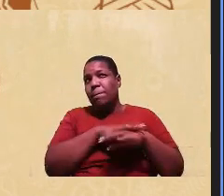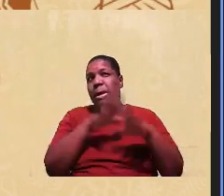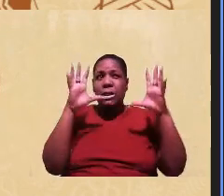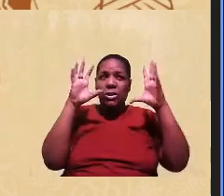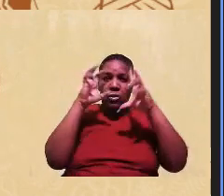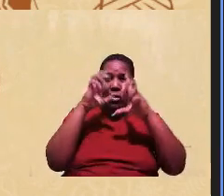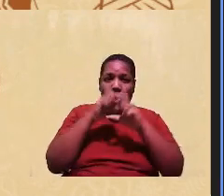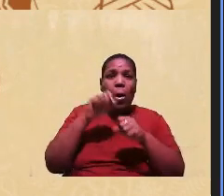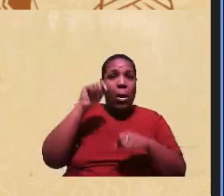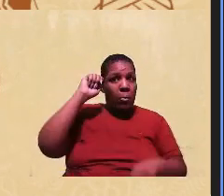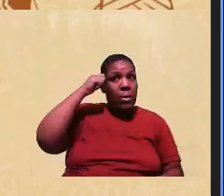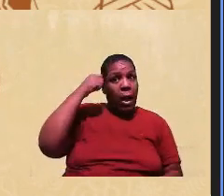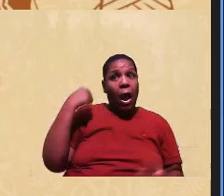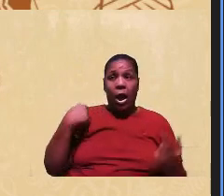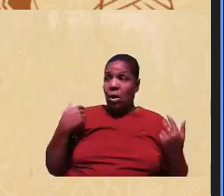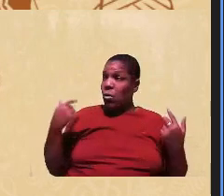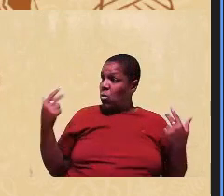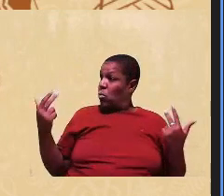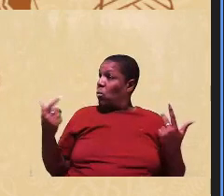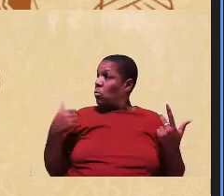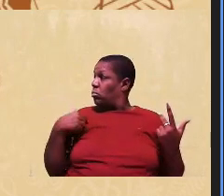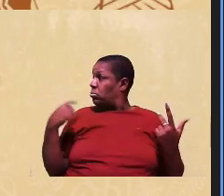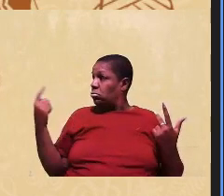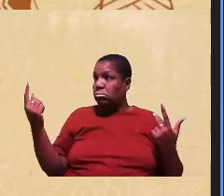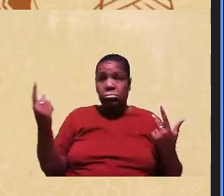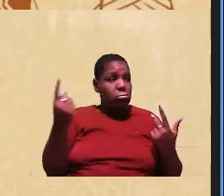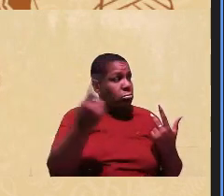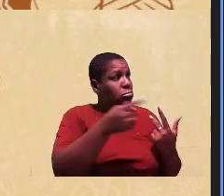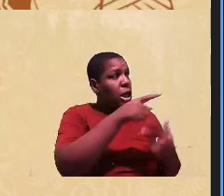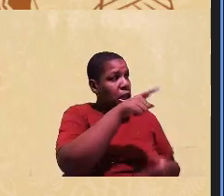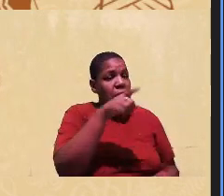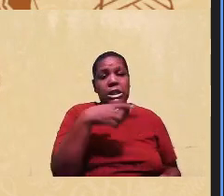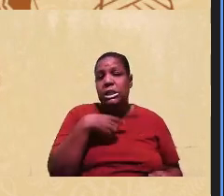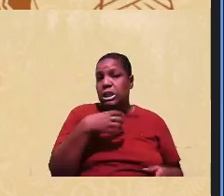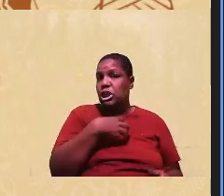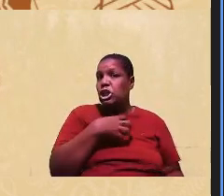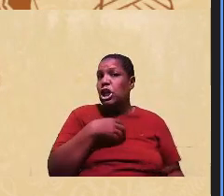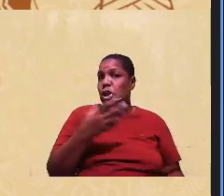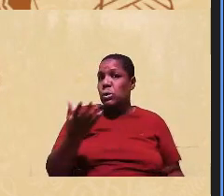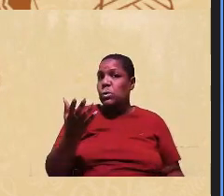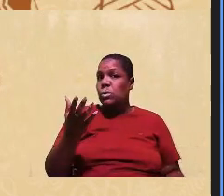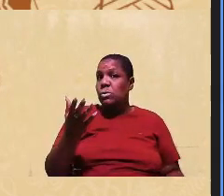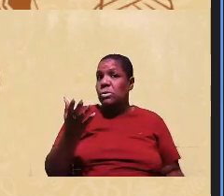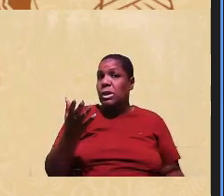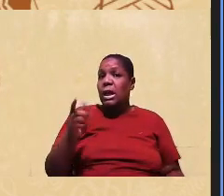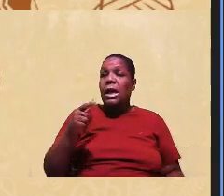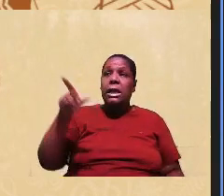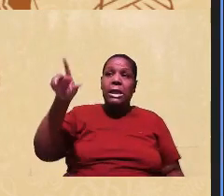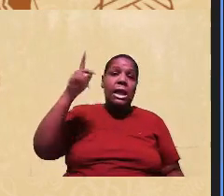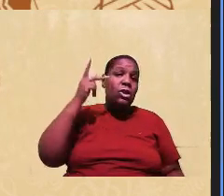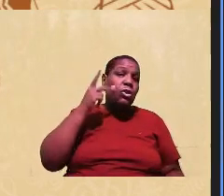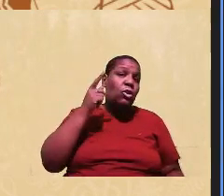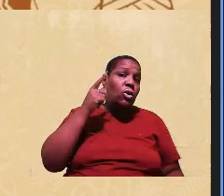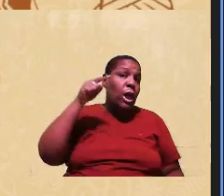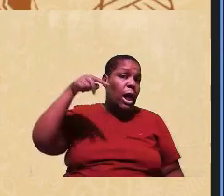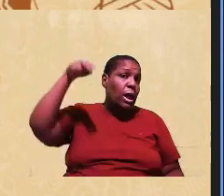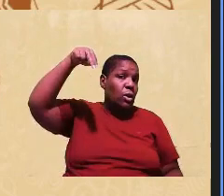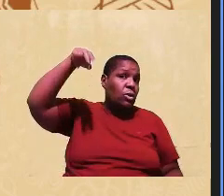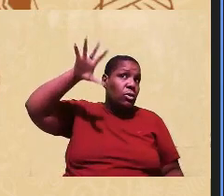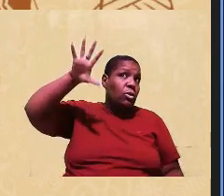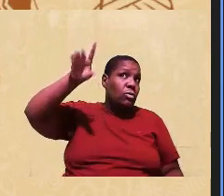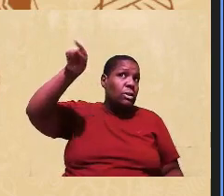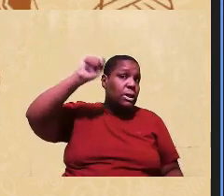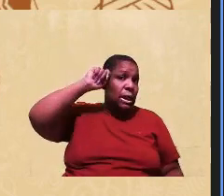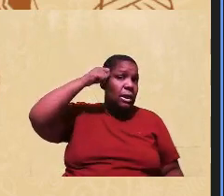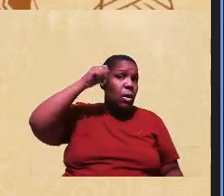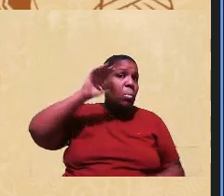pretas, que para elas as pessoas negras só podem ser assim. E quem está no Ceará, aqui no Nordeste, vai ver que os negros lá são